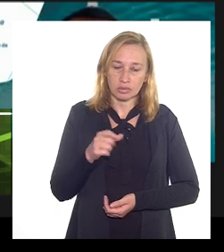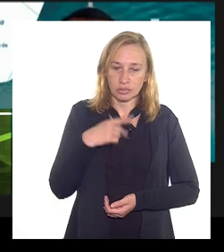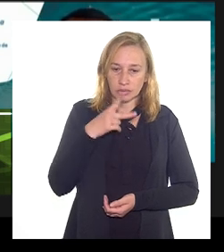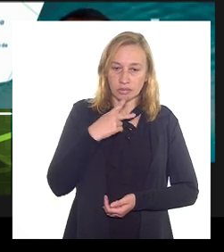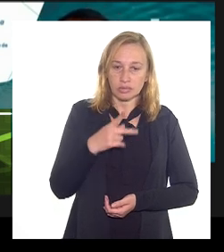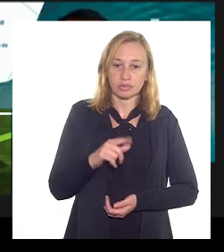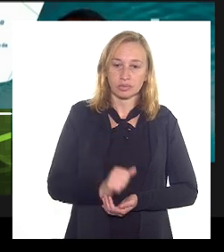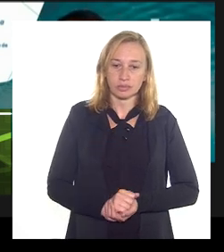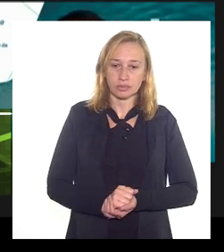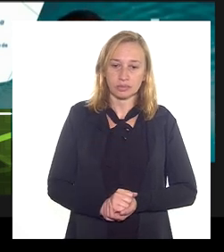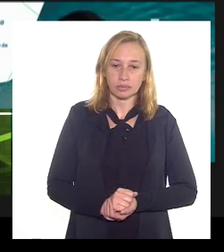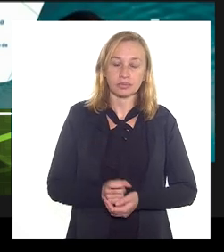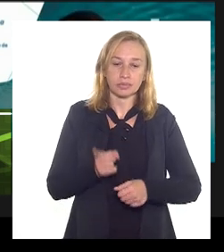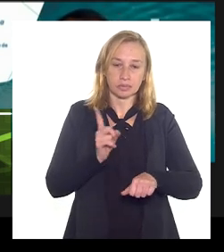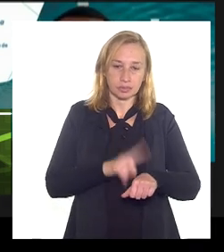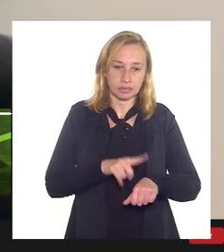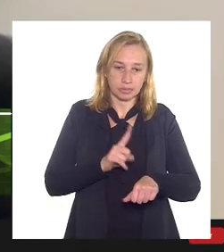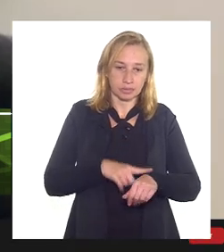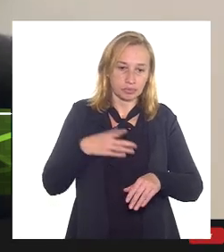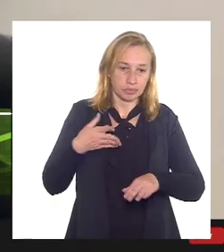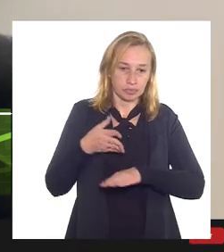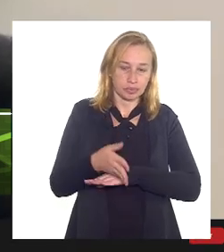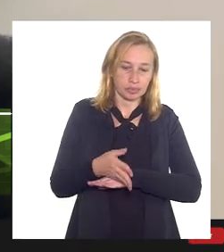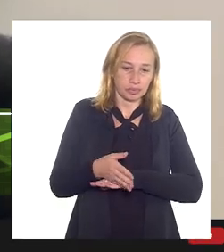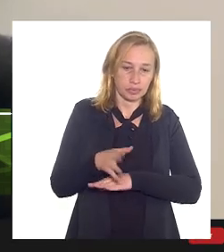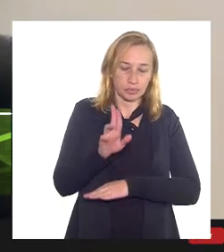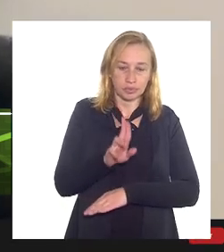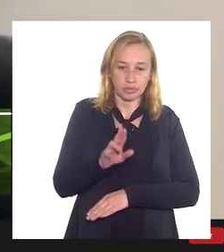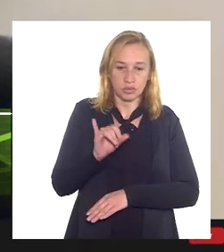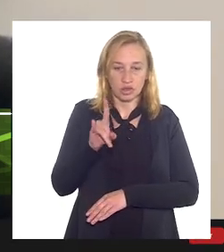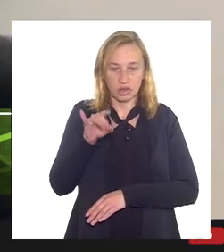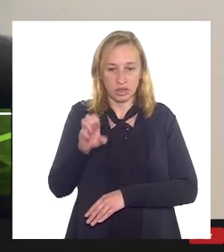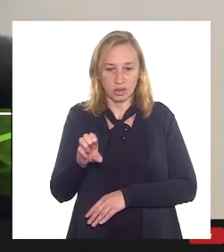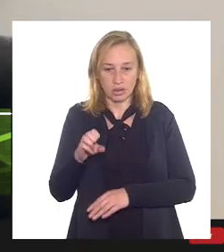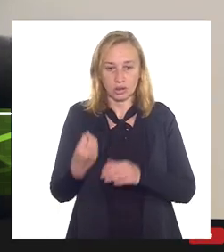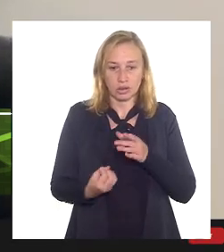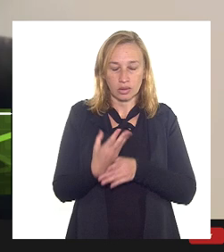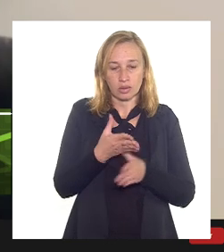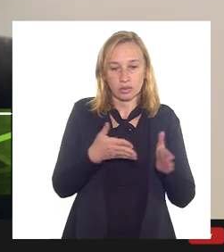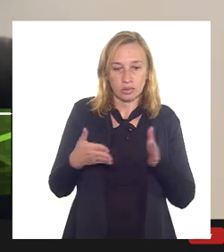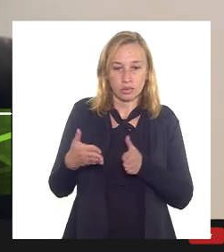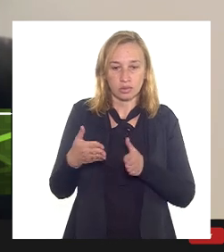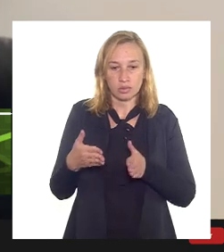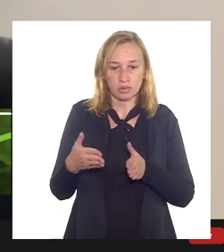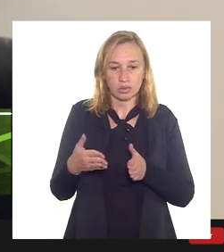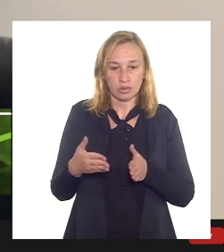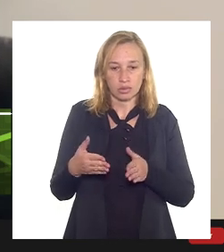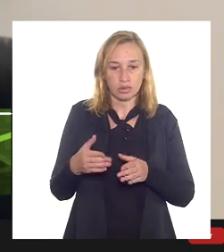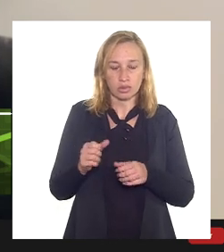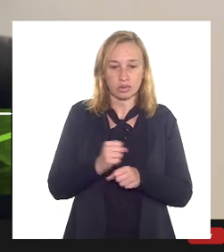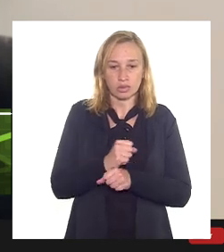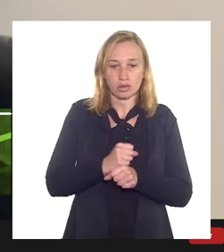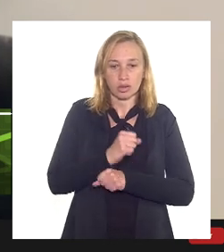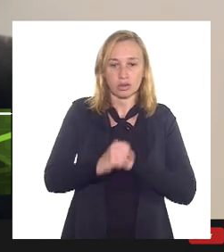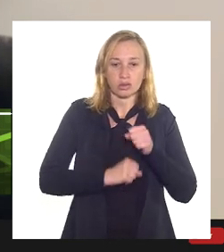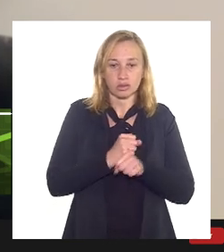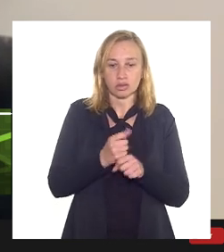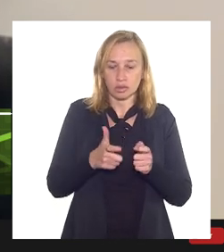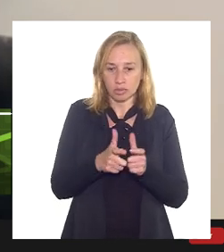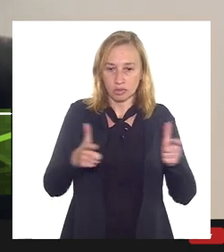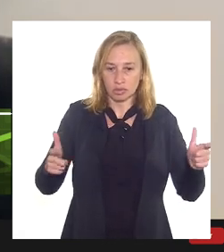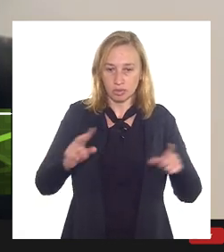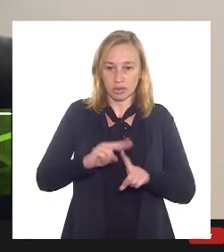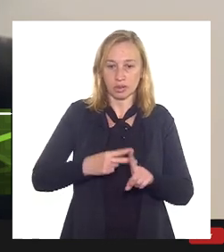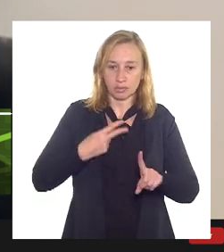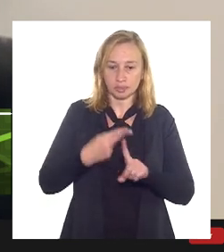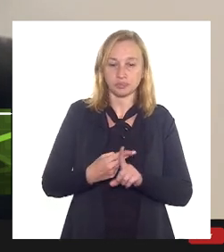gente tem aí né Thiago previsão de entrada de unidades de produção que vão aumentar a produção aí pelos próximos anos passa o Thiago